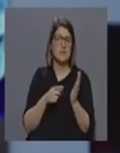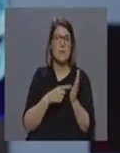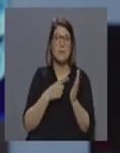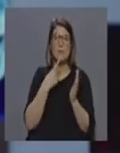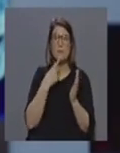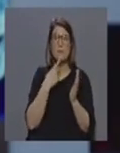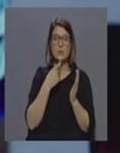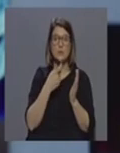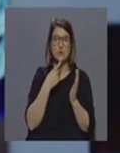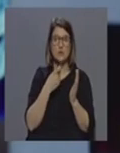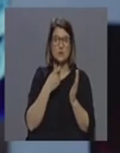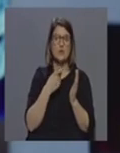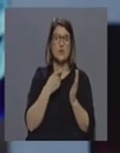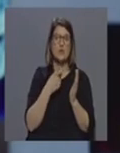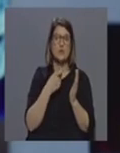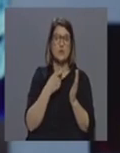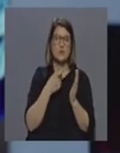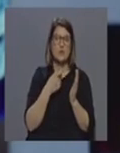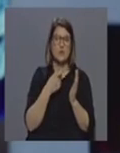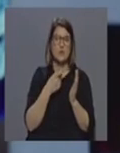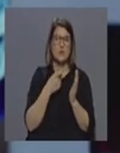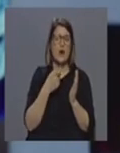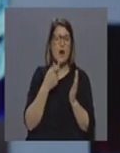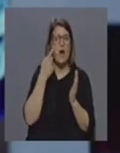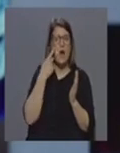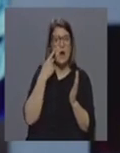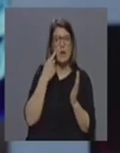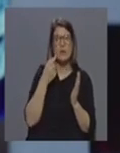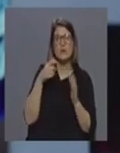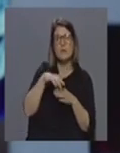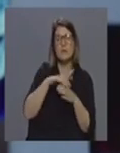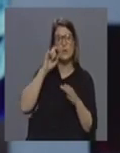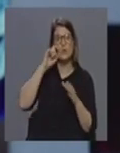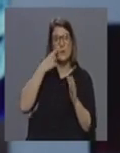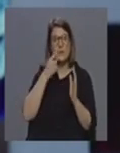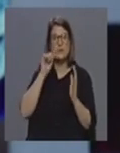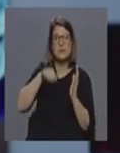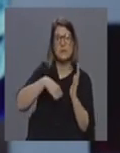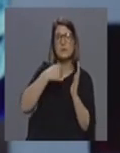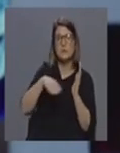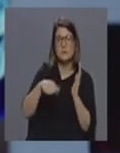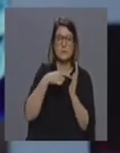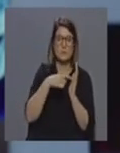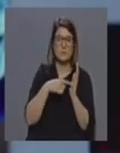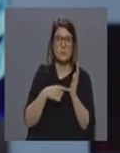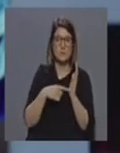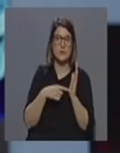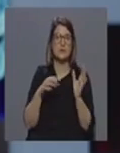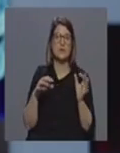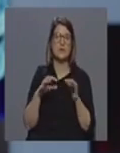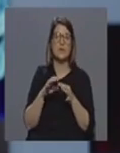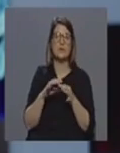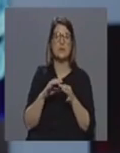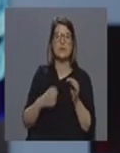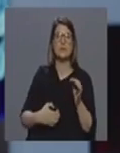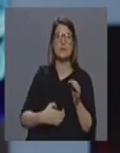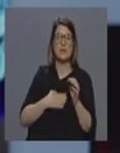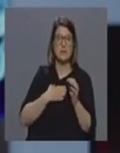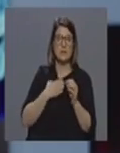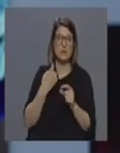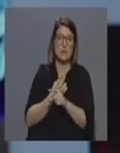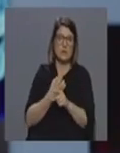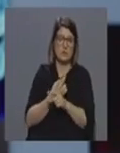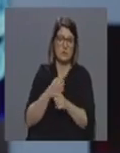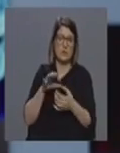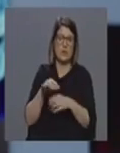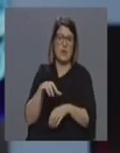questões são colocadas para definir se é um possível caso suspeito ou não ou seja com base entretanto nos sinais ou sintomas da parte